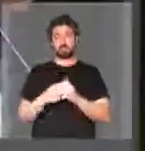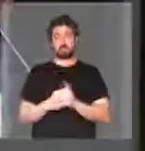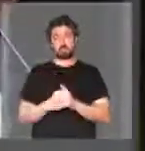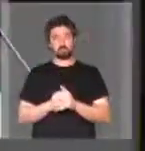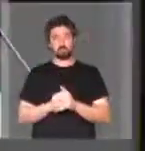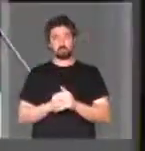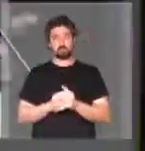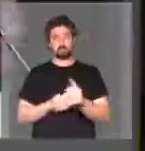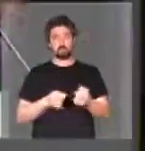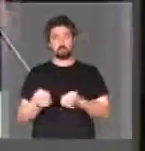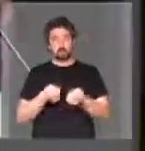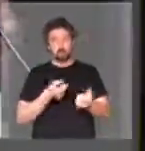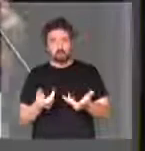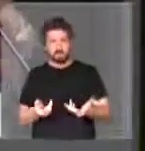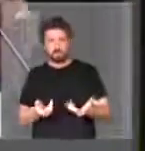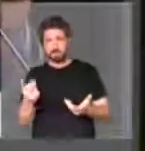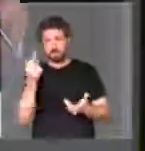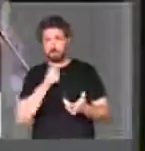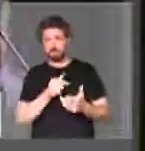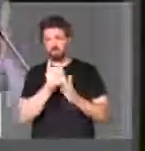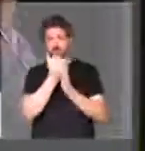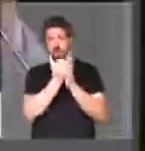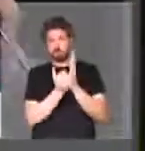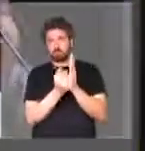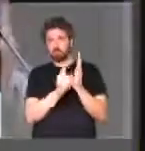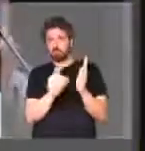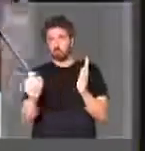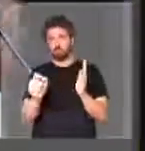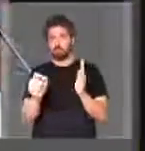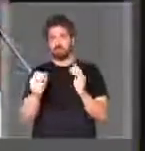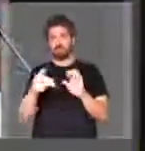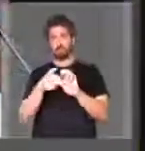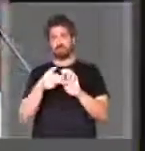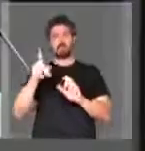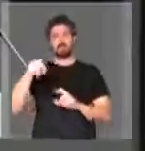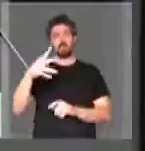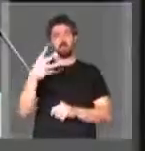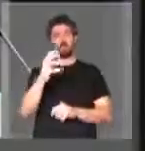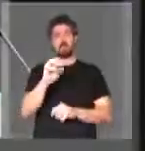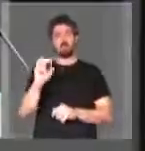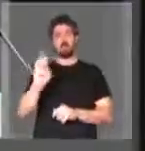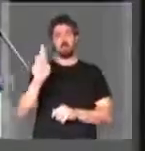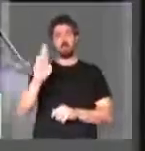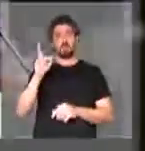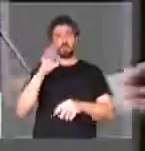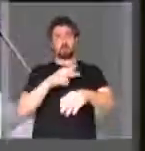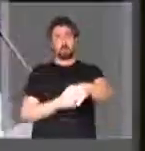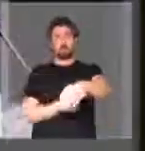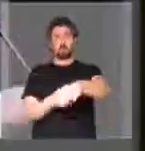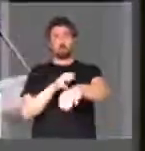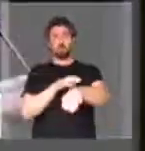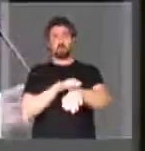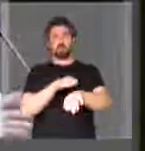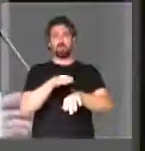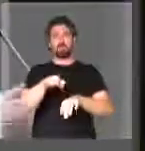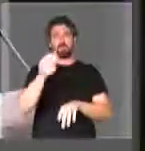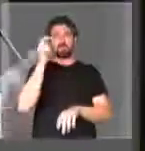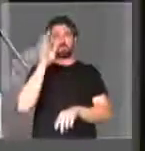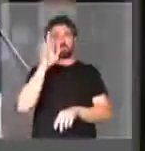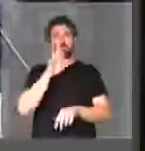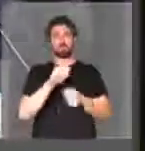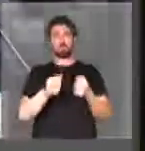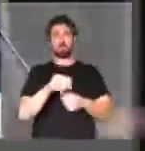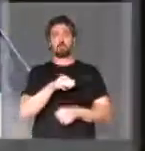E estão querendo negociar para 100 euros, são 400 reais. Para você atravessar a ponte e ficar 15 dias de